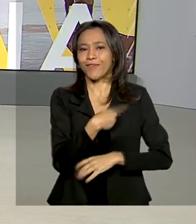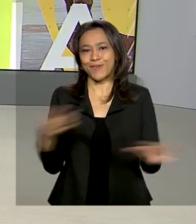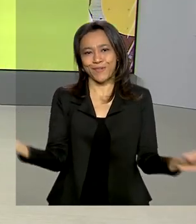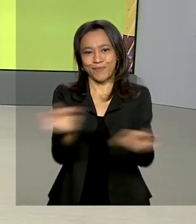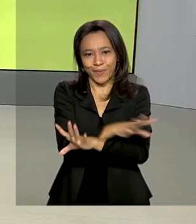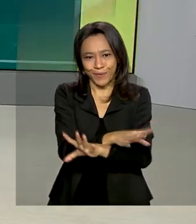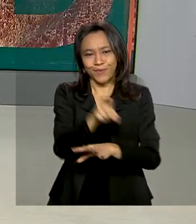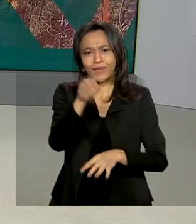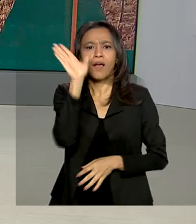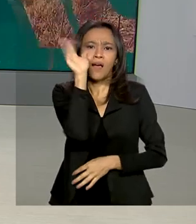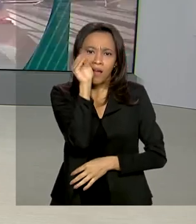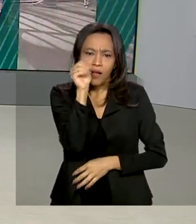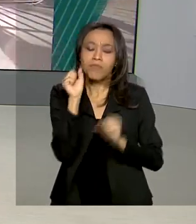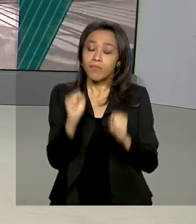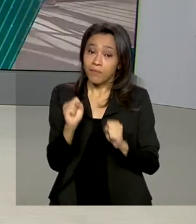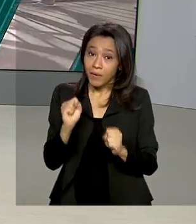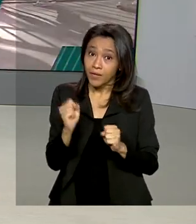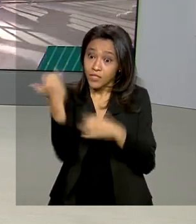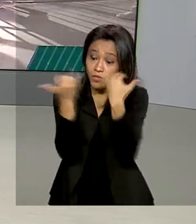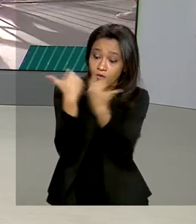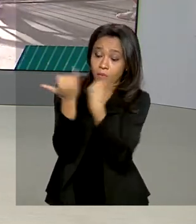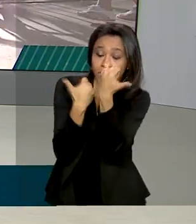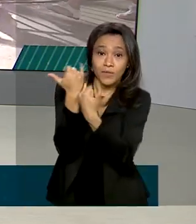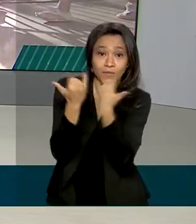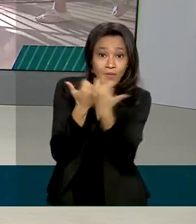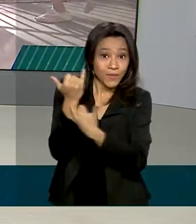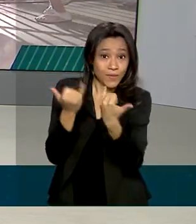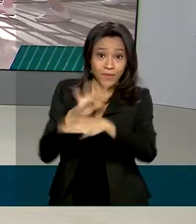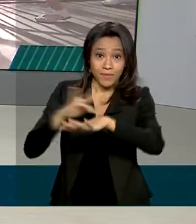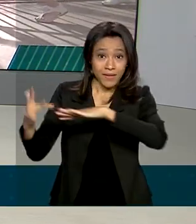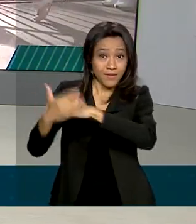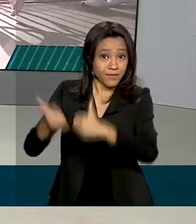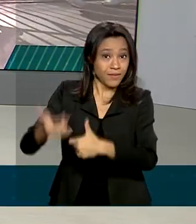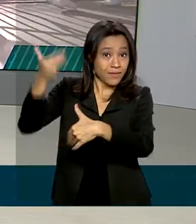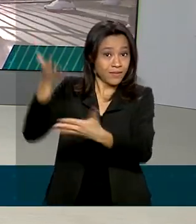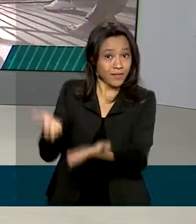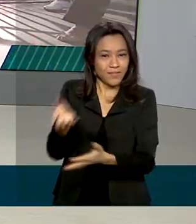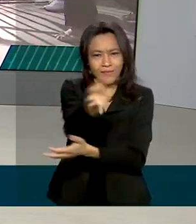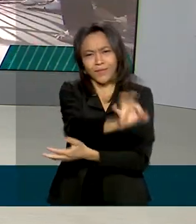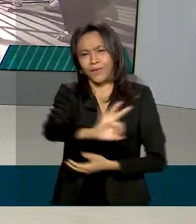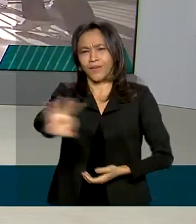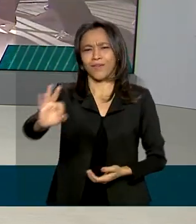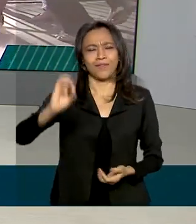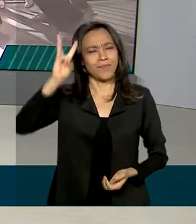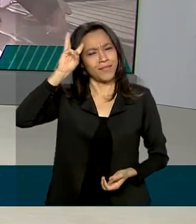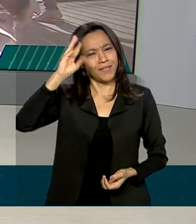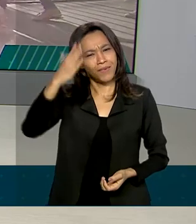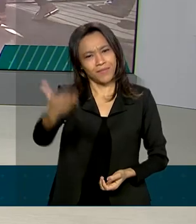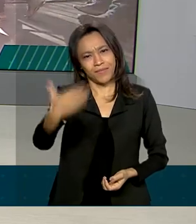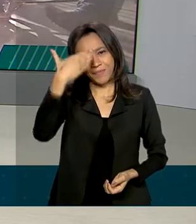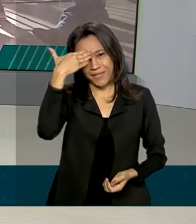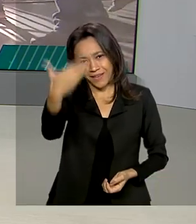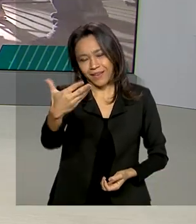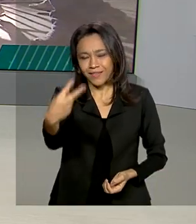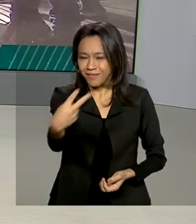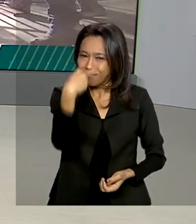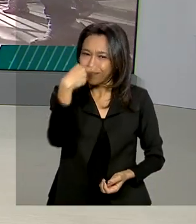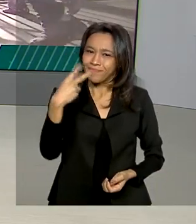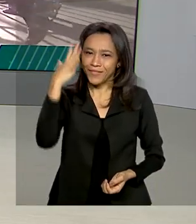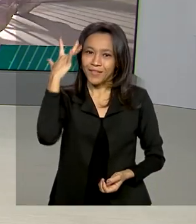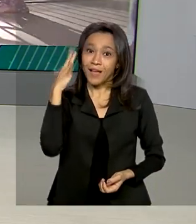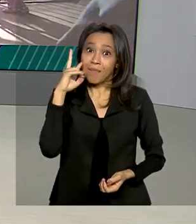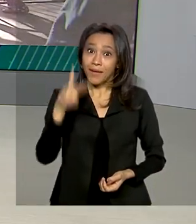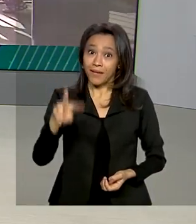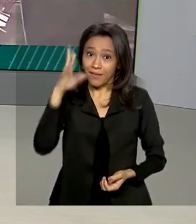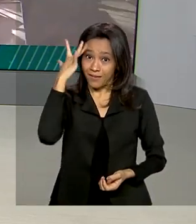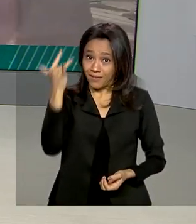fica por aqui. Você pode continuar bem informado pelas nossas redes sociais. Ótima terça-feira para você. Obrigada pela sua audiência. Nos vemos